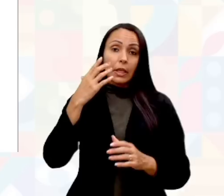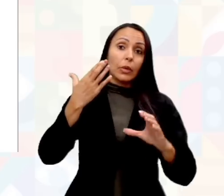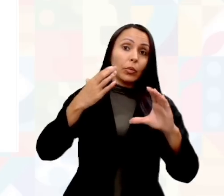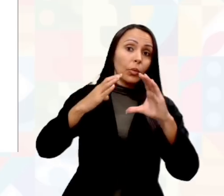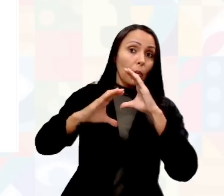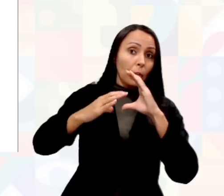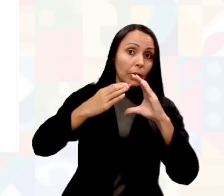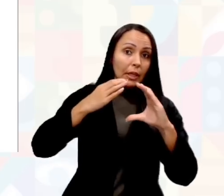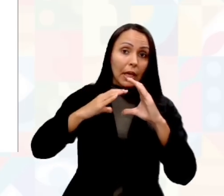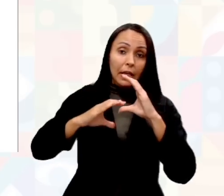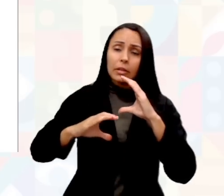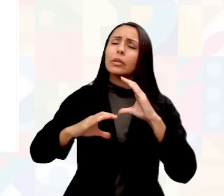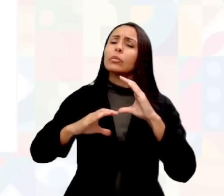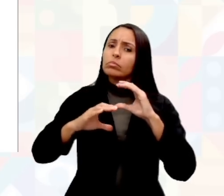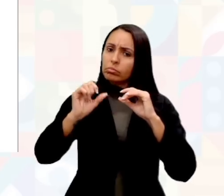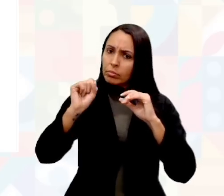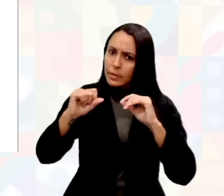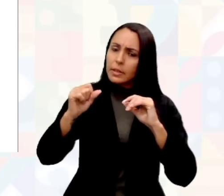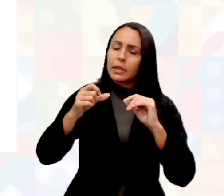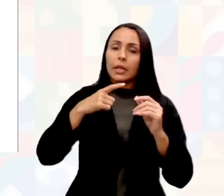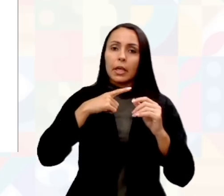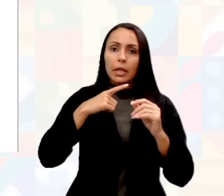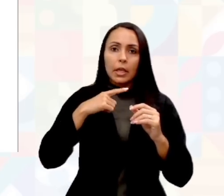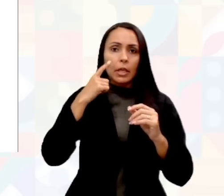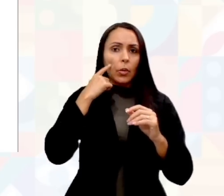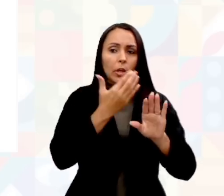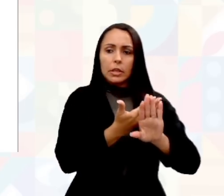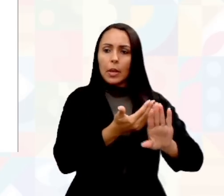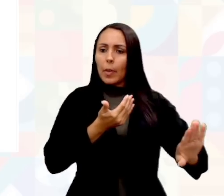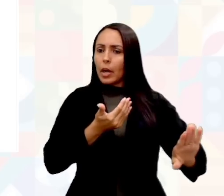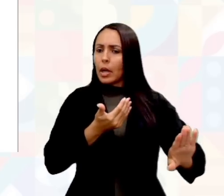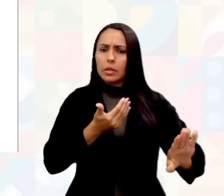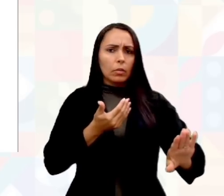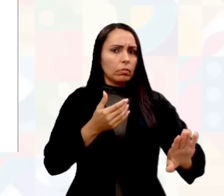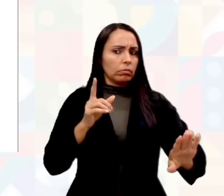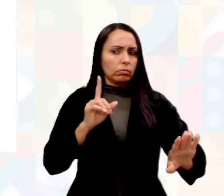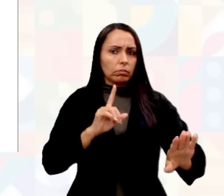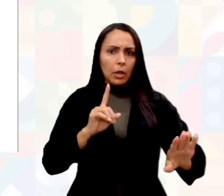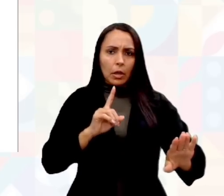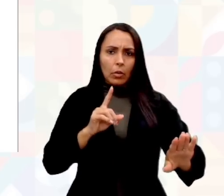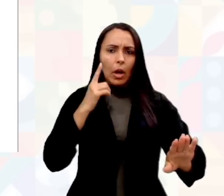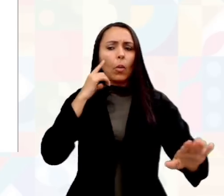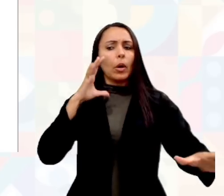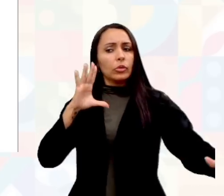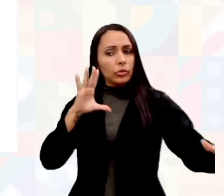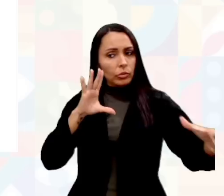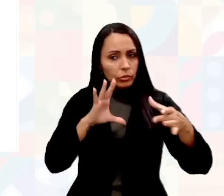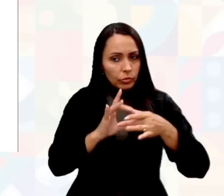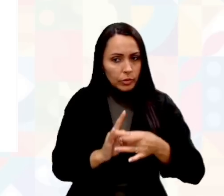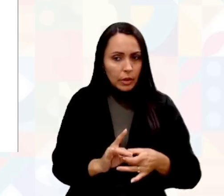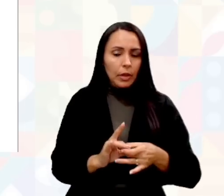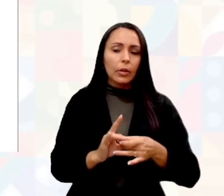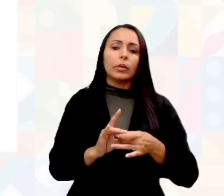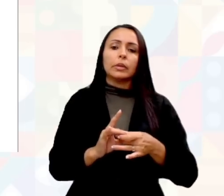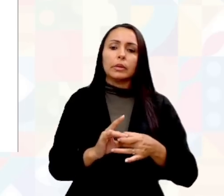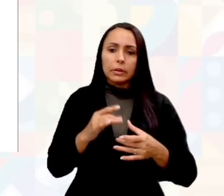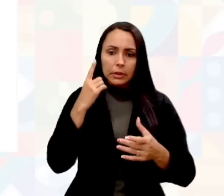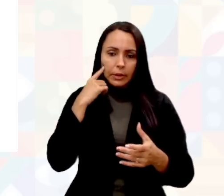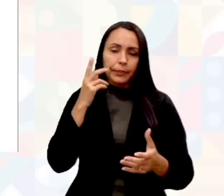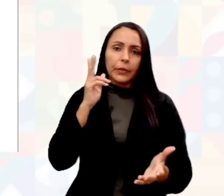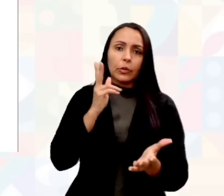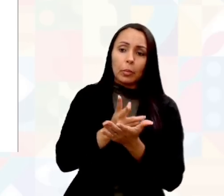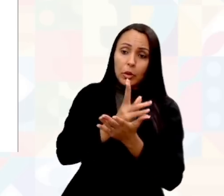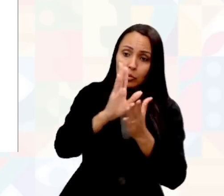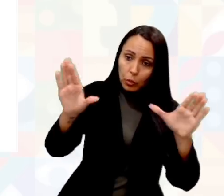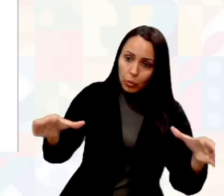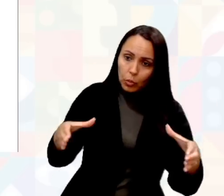não há uma separação entre eles, e sim há uma junção, eles estão no mesmo grupo,